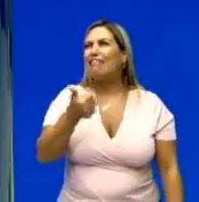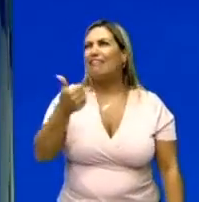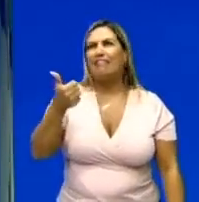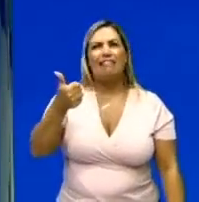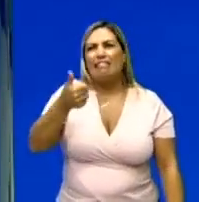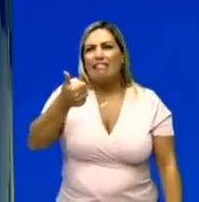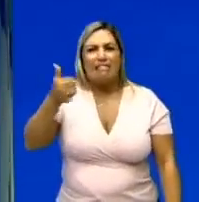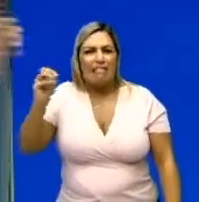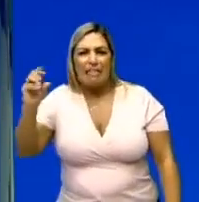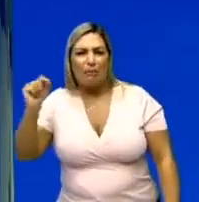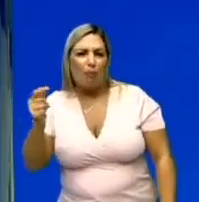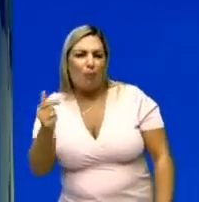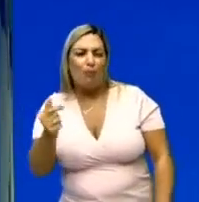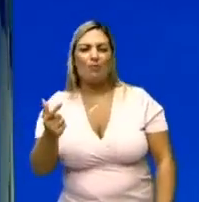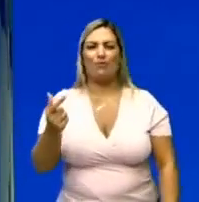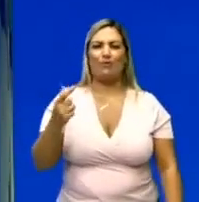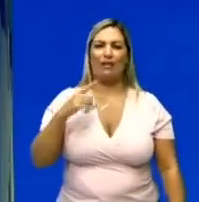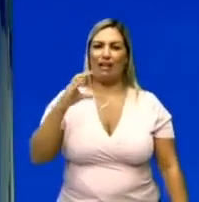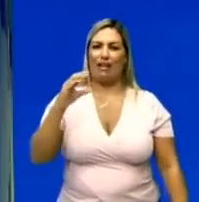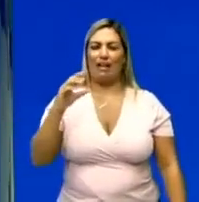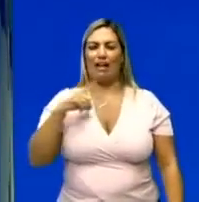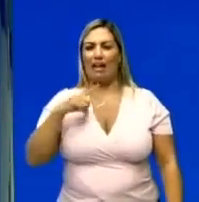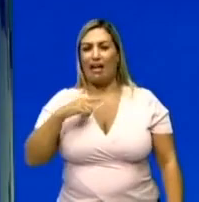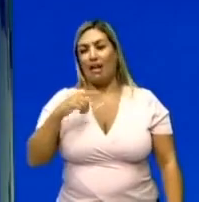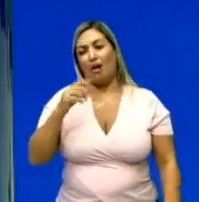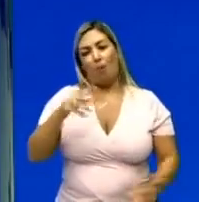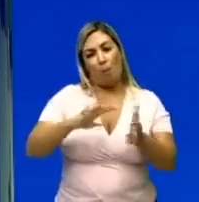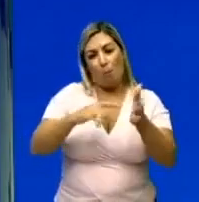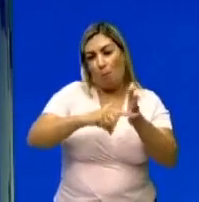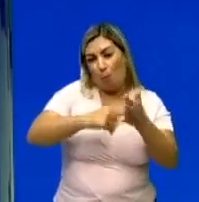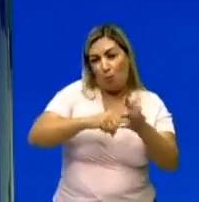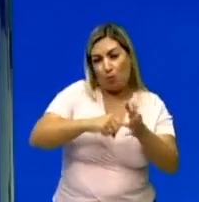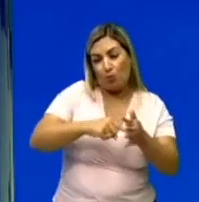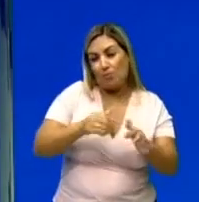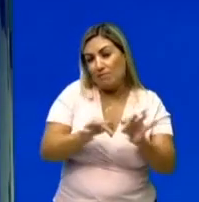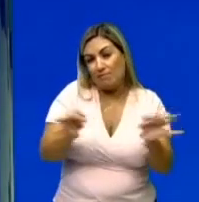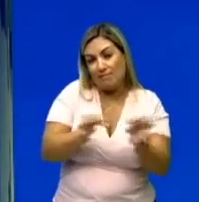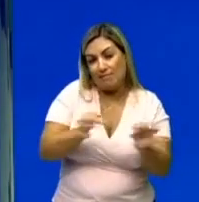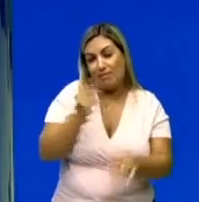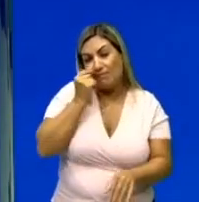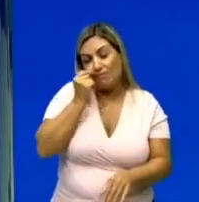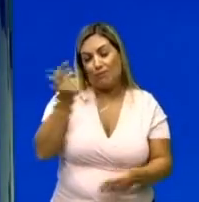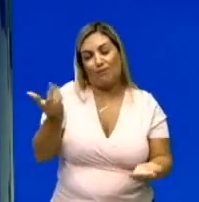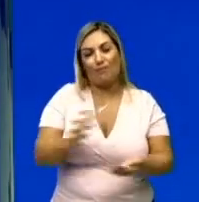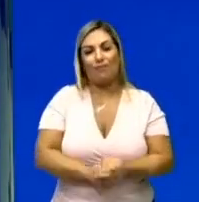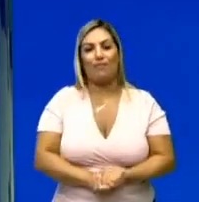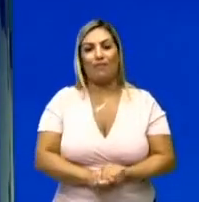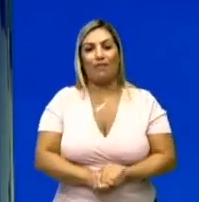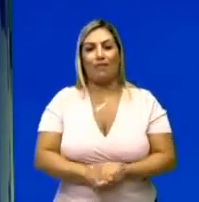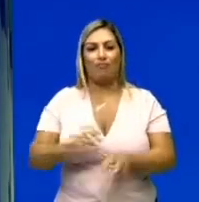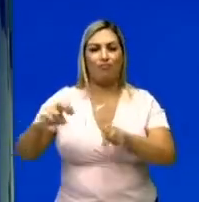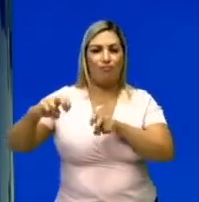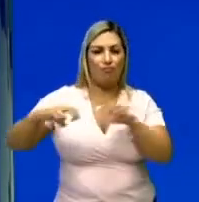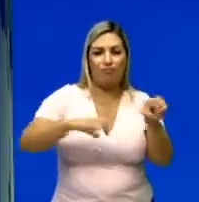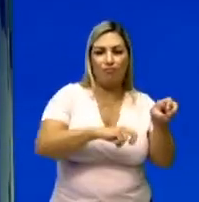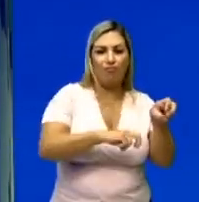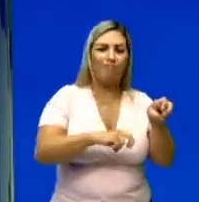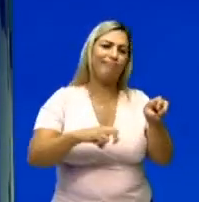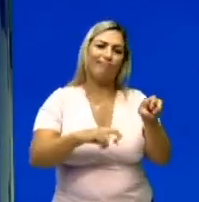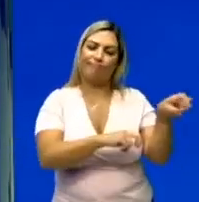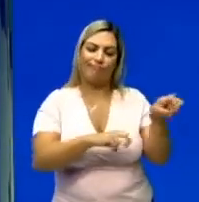e poucos cavalos, não isso? Não chega nem a isso tudo, porque o rendimento do motor era muito baixo. Mas não vamos falar no caso de rendimento ainda, não. Então, o que acontece?